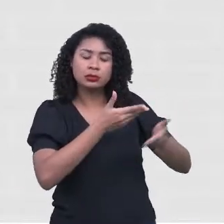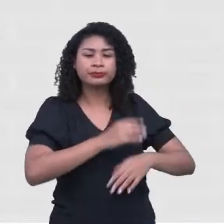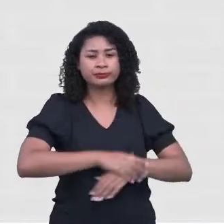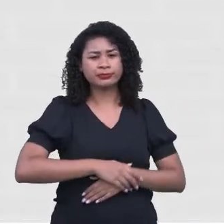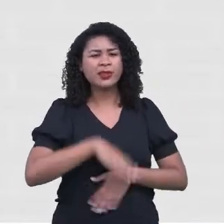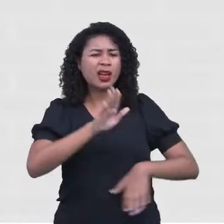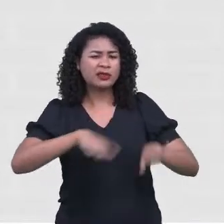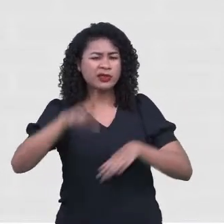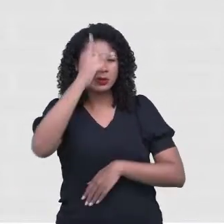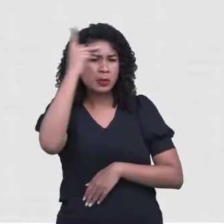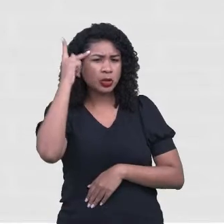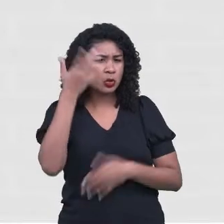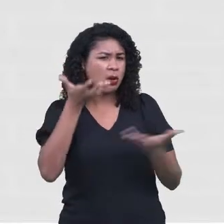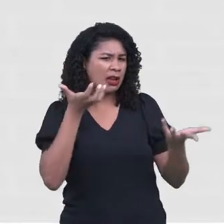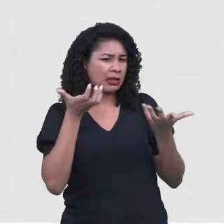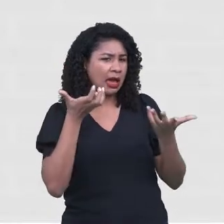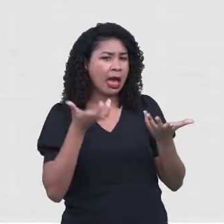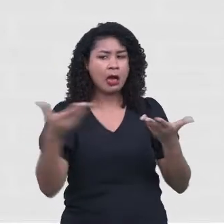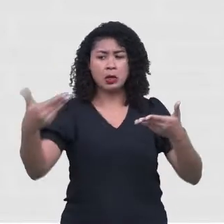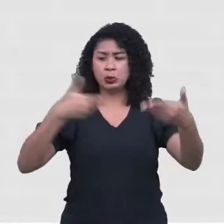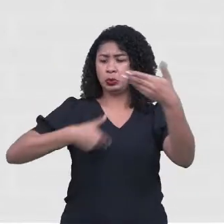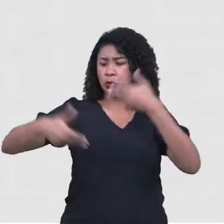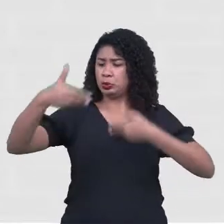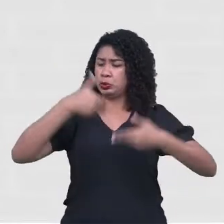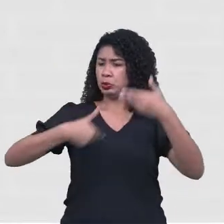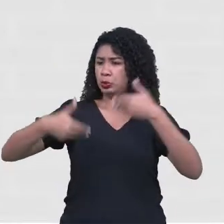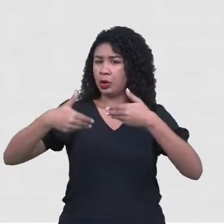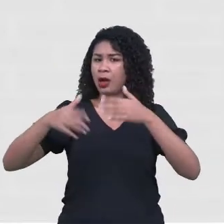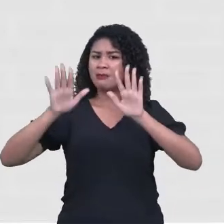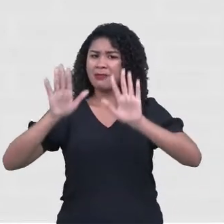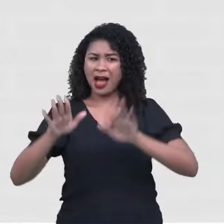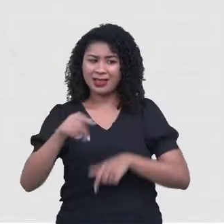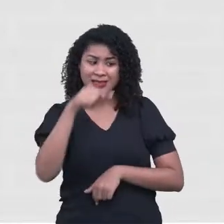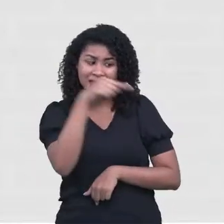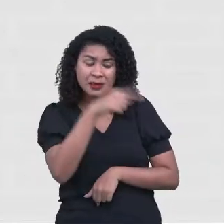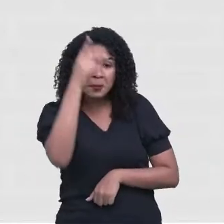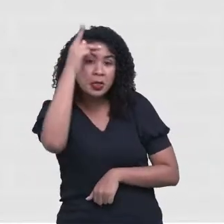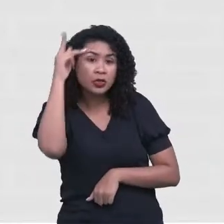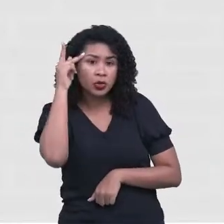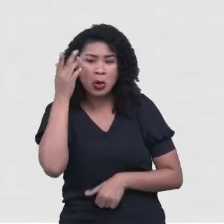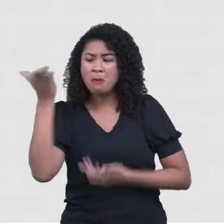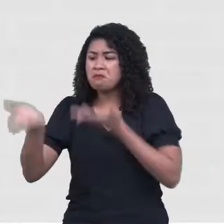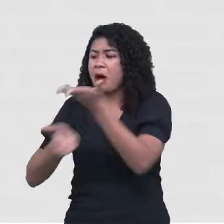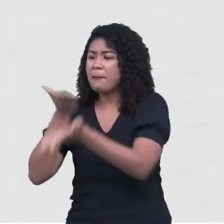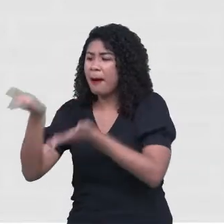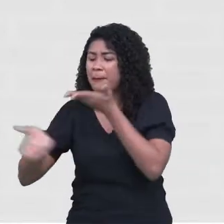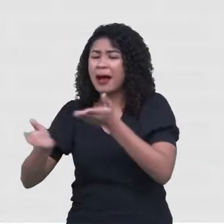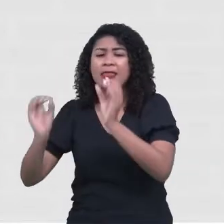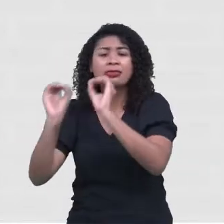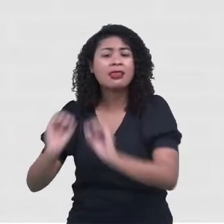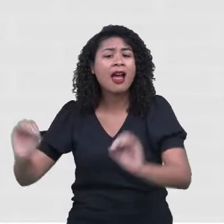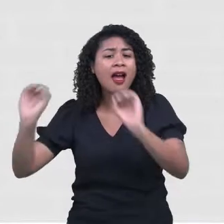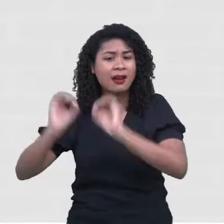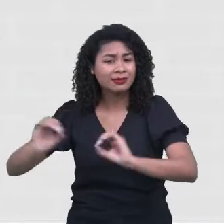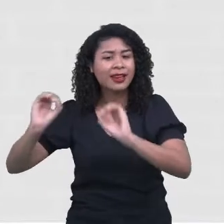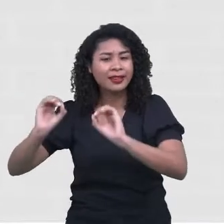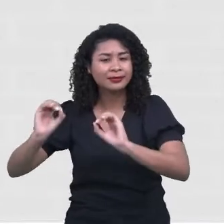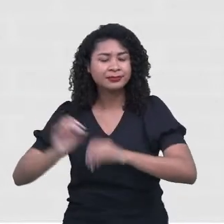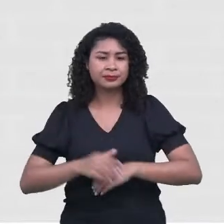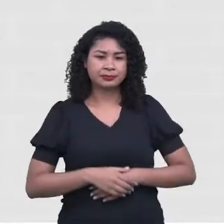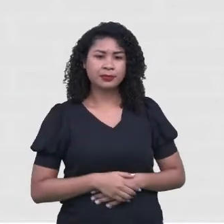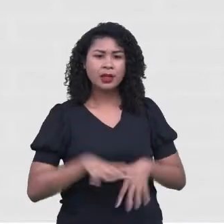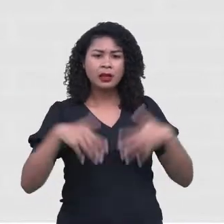sejam bem tratadas, mas não tratam os outros bem. Então, qual é o meu desenvolvimento social? O que eu faço para tornar um ambiente